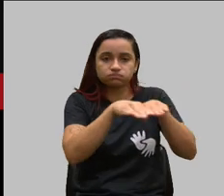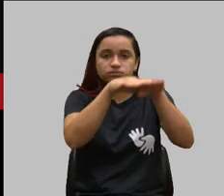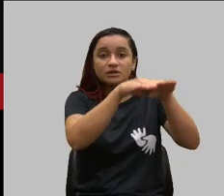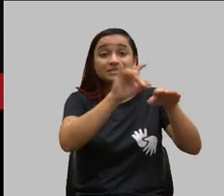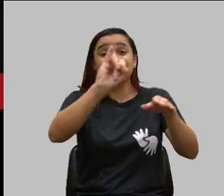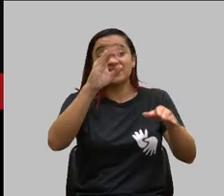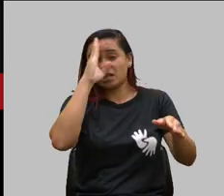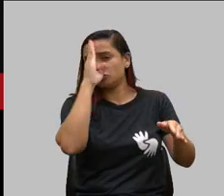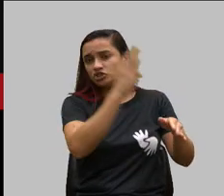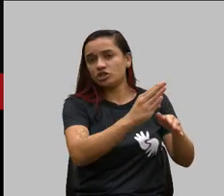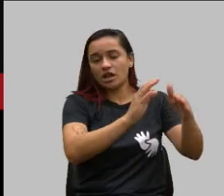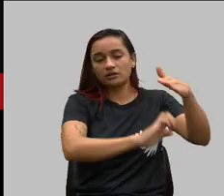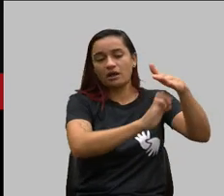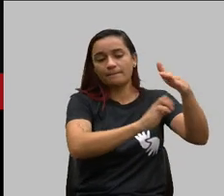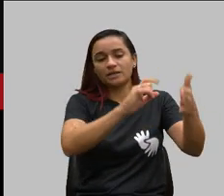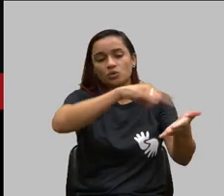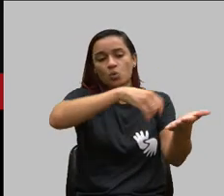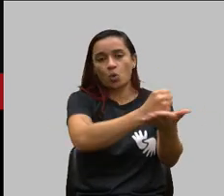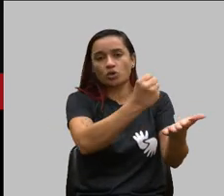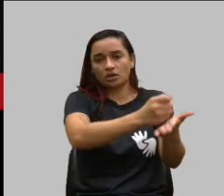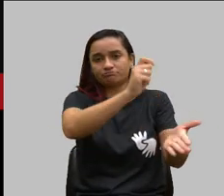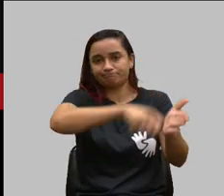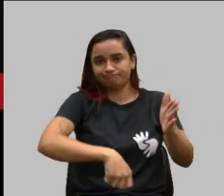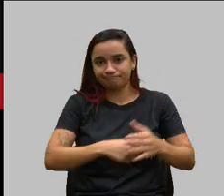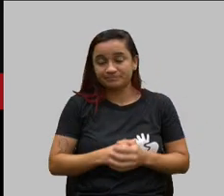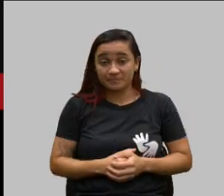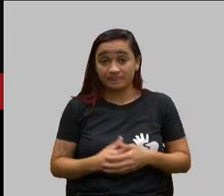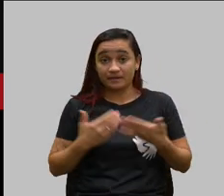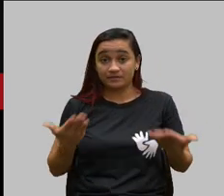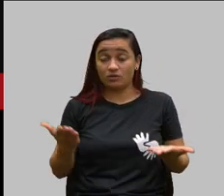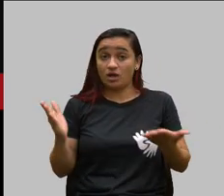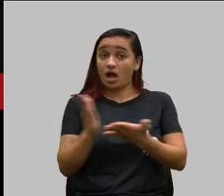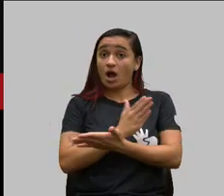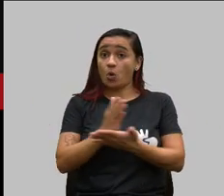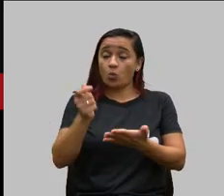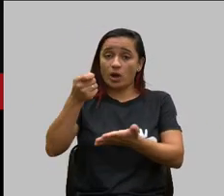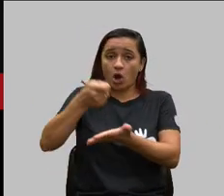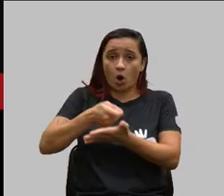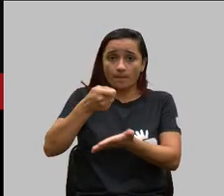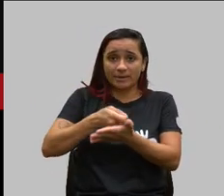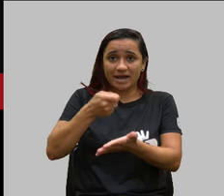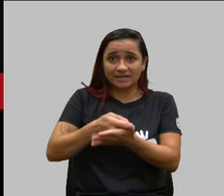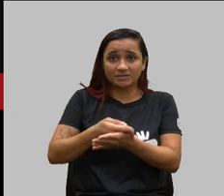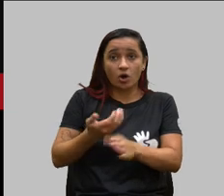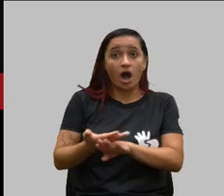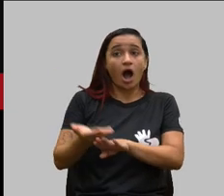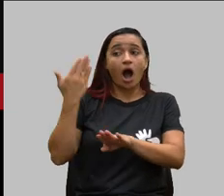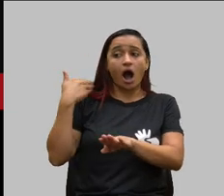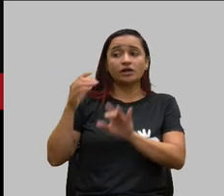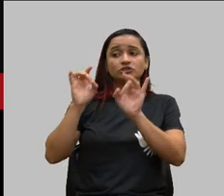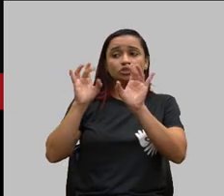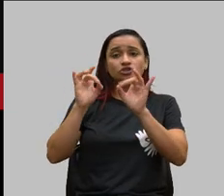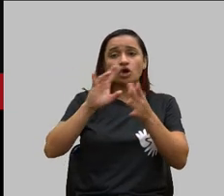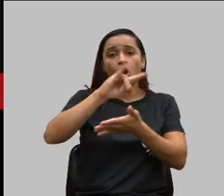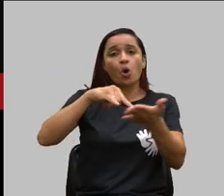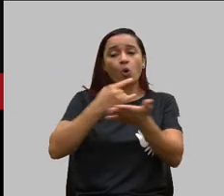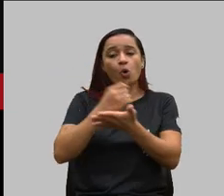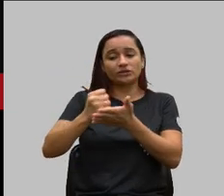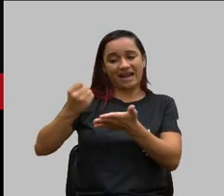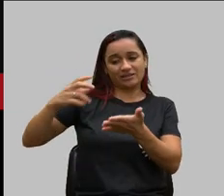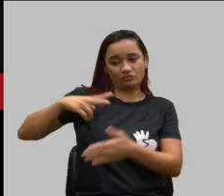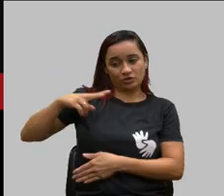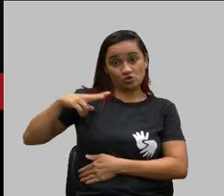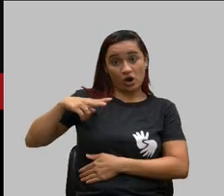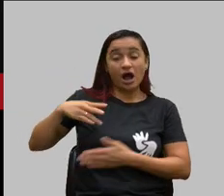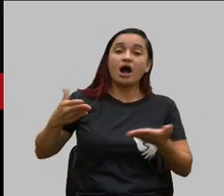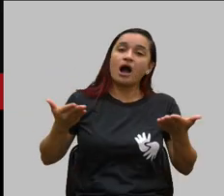operadoras e administradoras então algumas obrigações que eram só específicas dos contratos individuais passam a